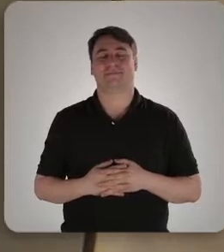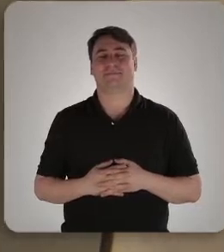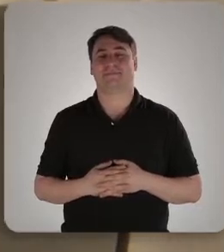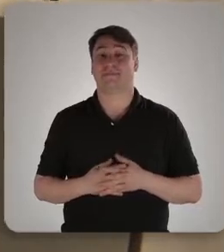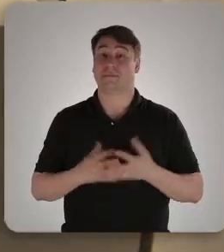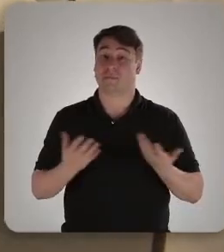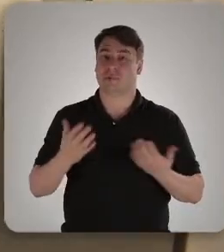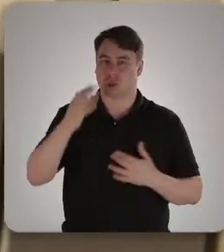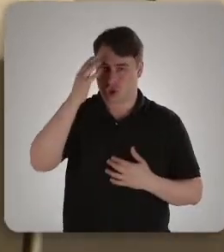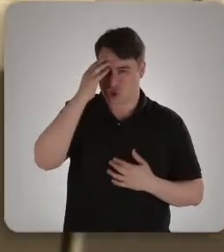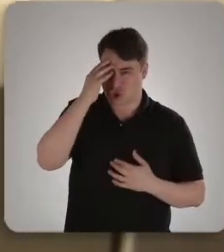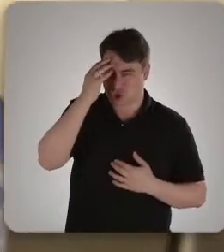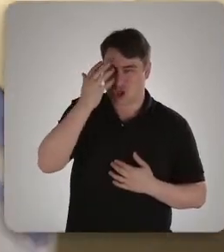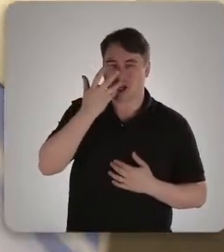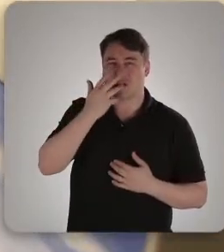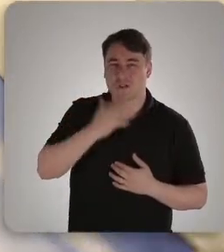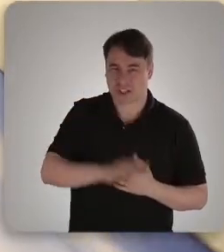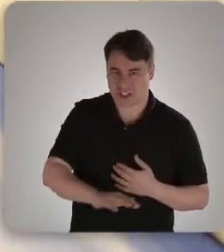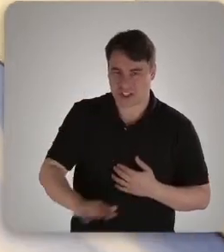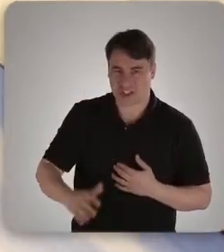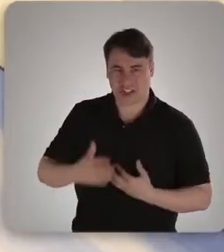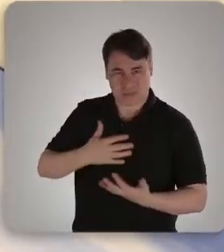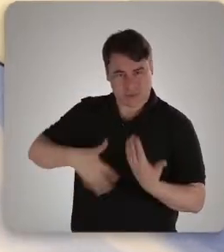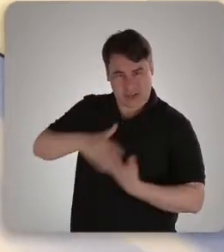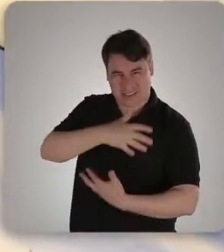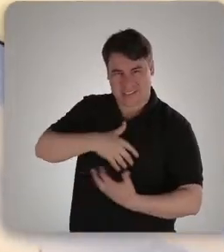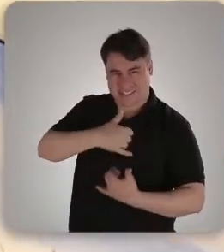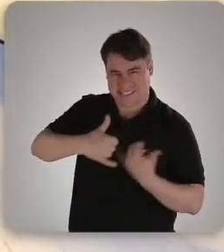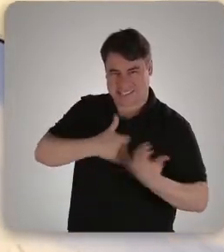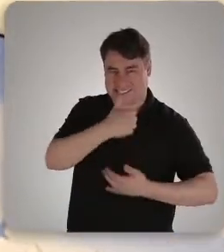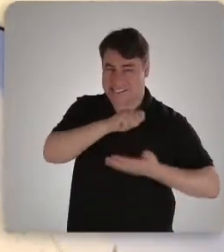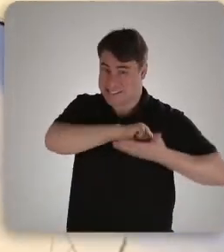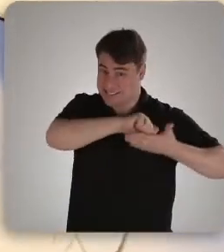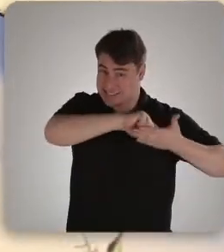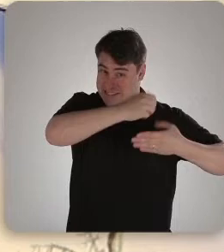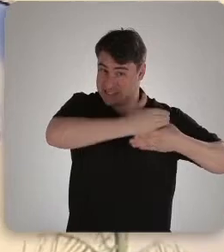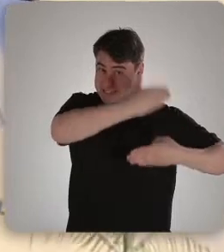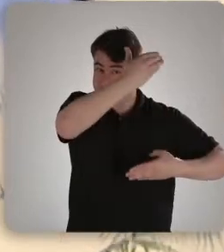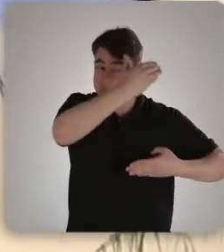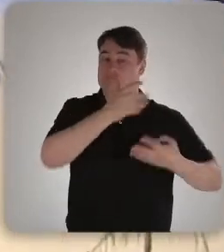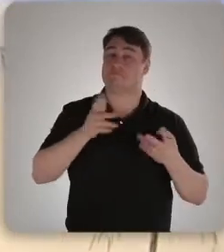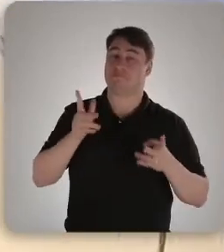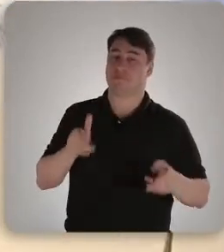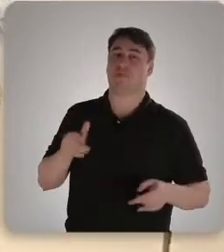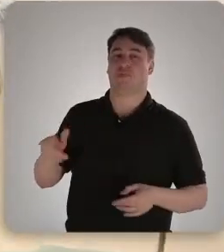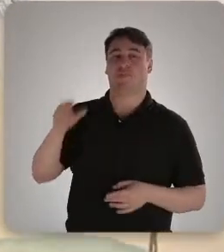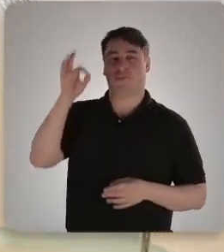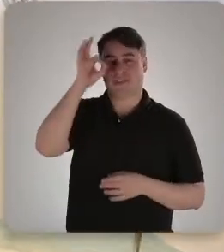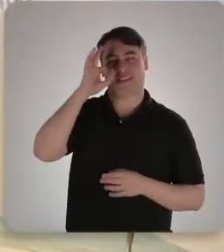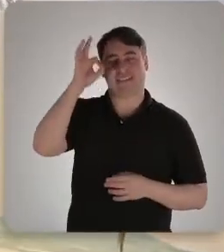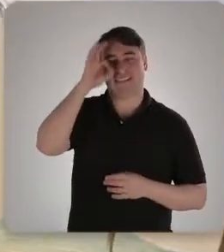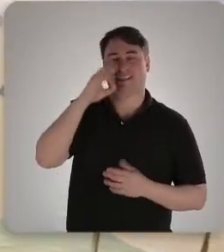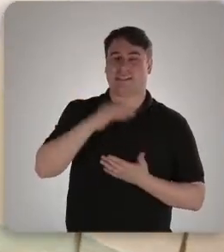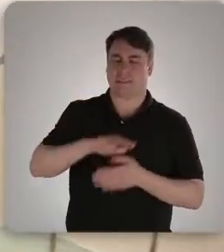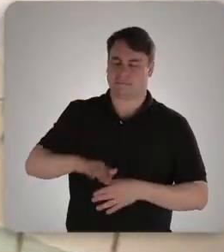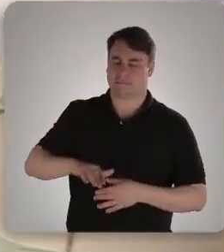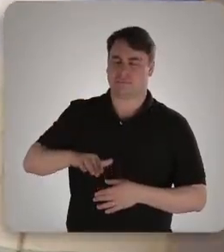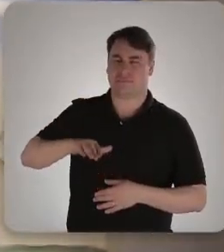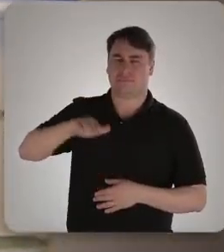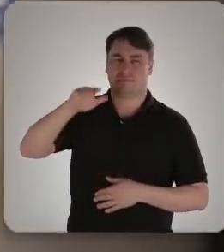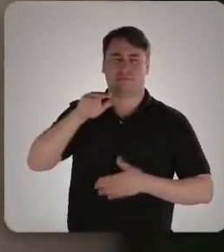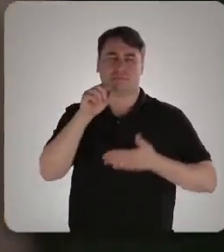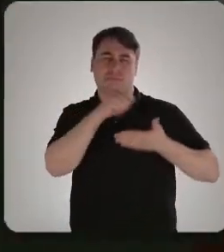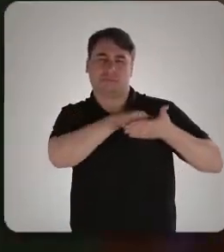Sabe criança arteira que desenha nas paredes? Pois assim fez o Portinari. Cresceu e